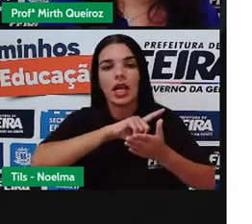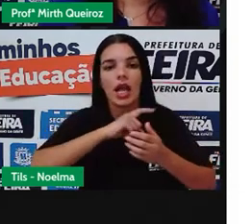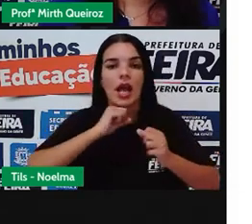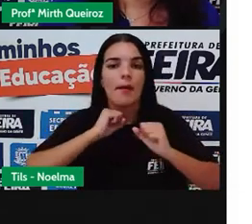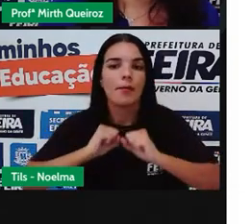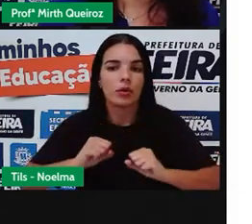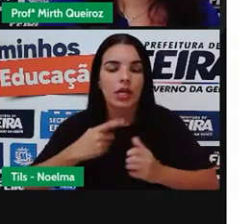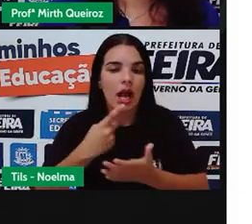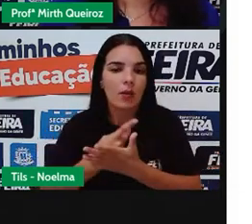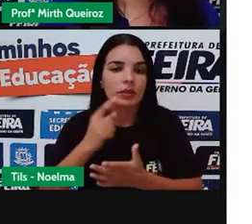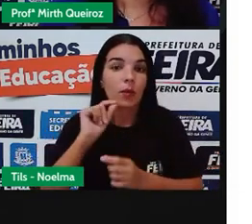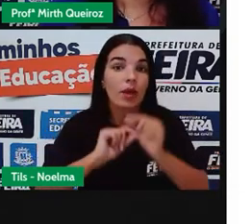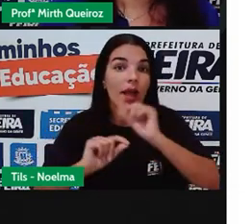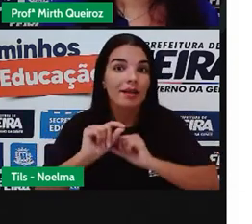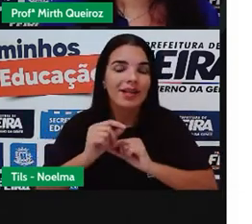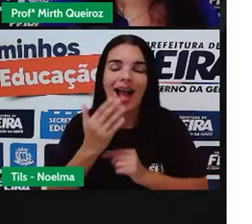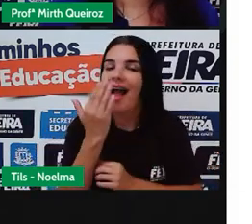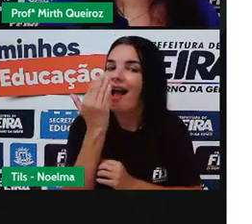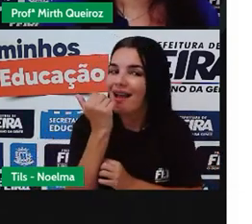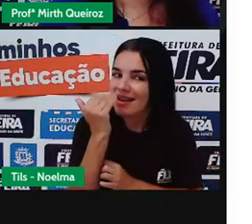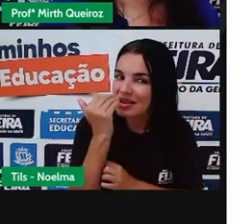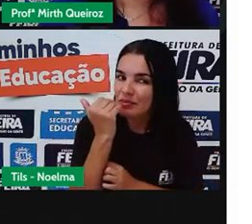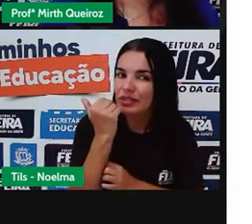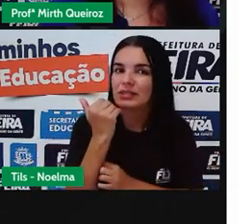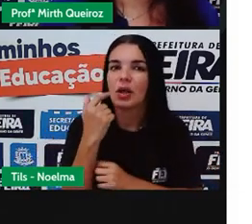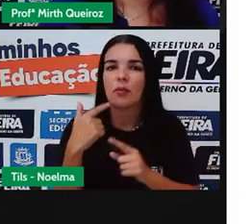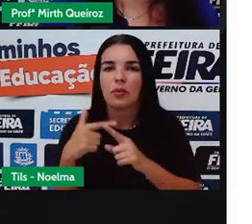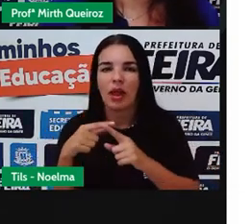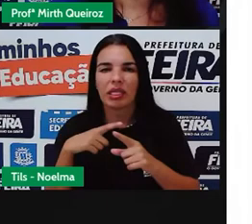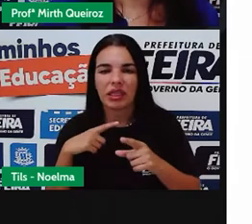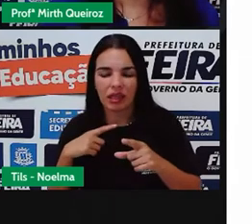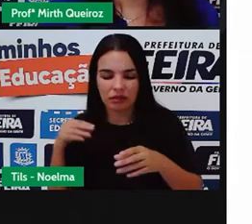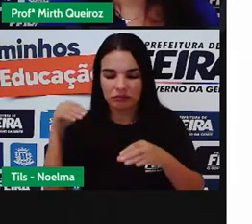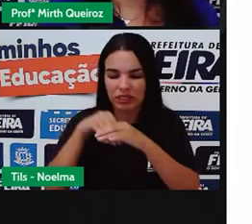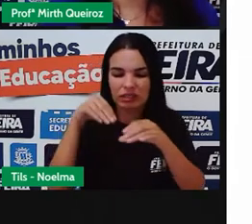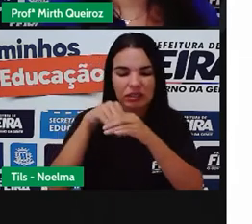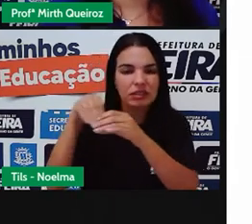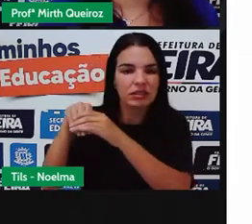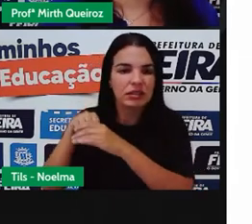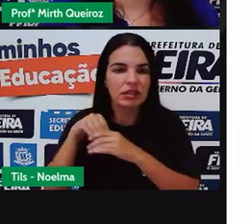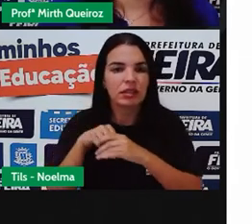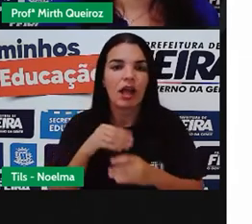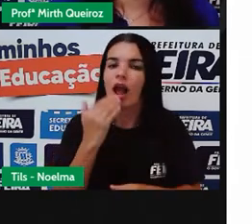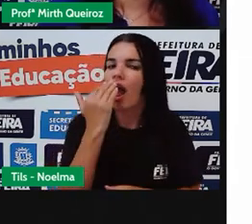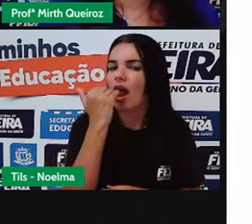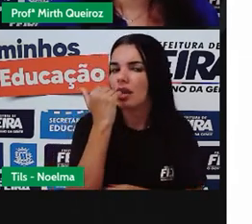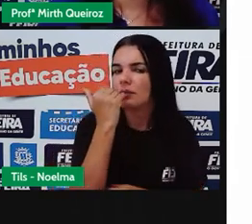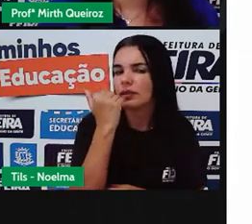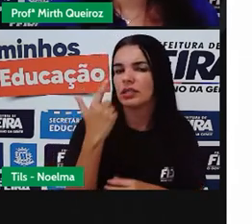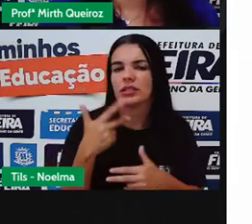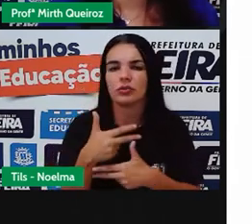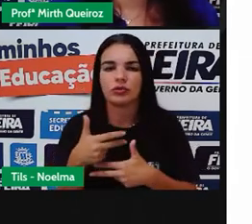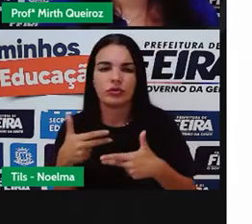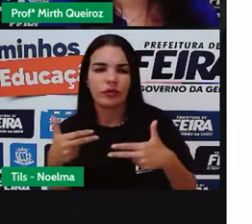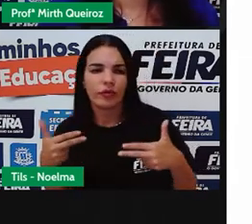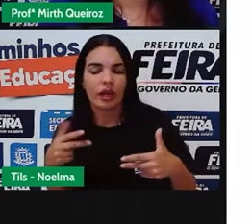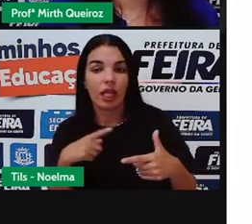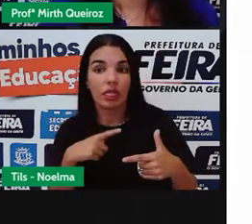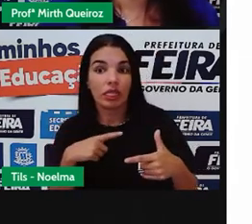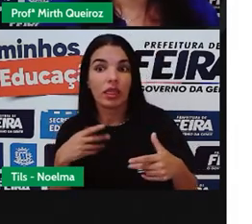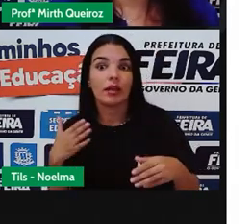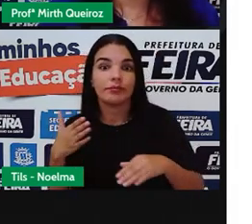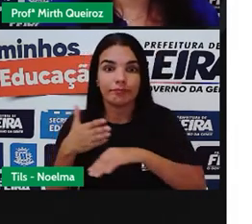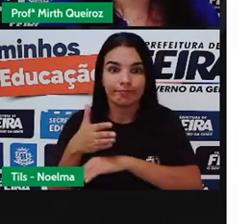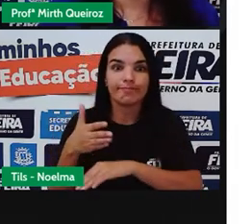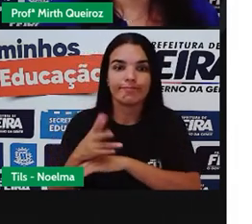ser a própria alimentação, né? Onde alguns hormônios estão presentes ou produtos químicos muito fortes presentes